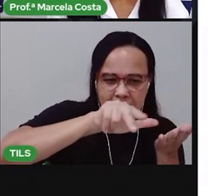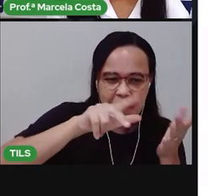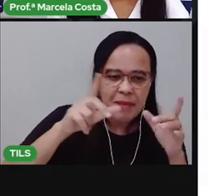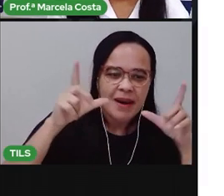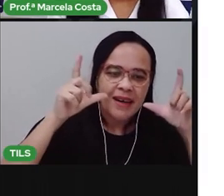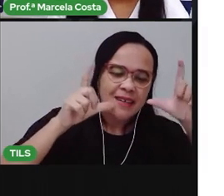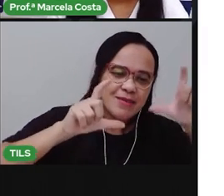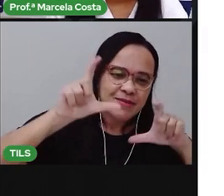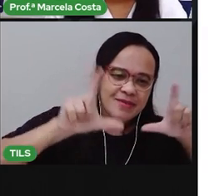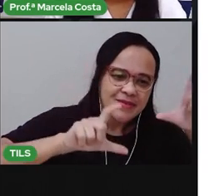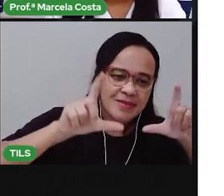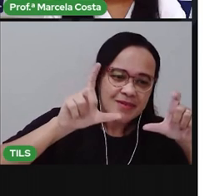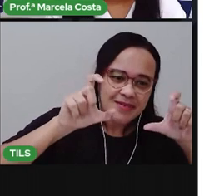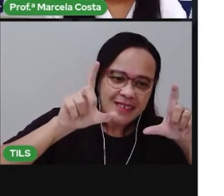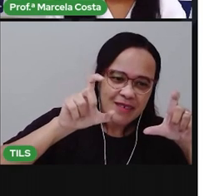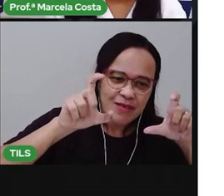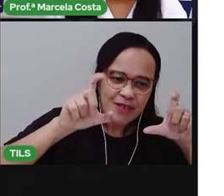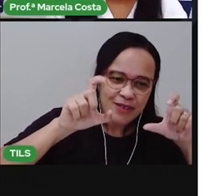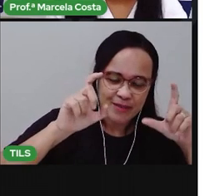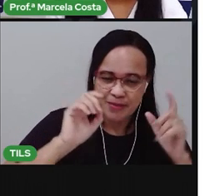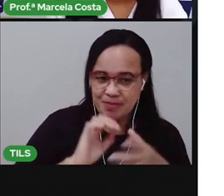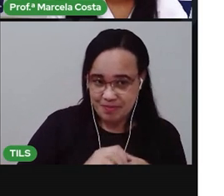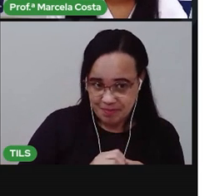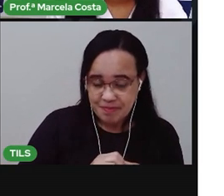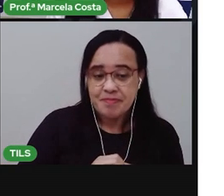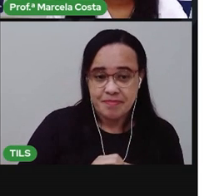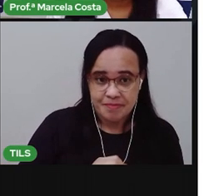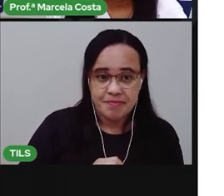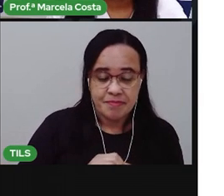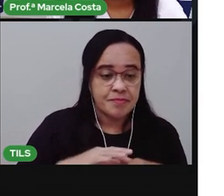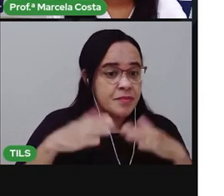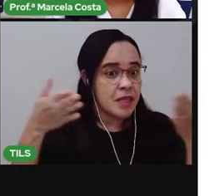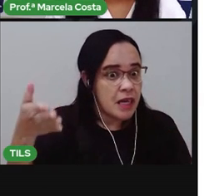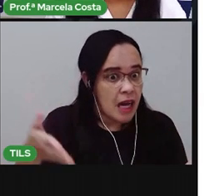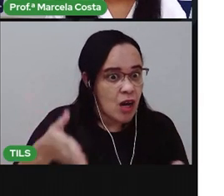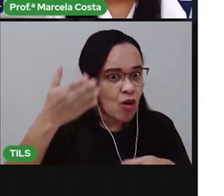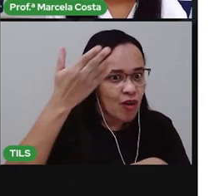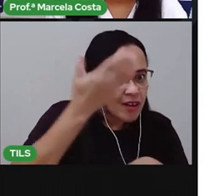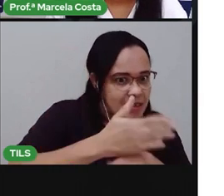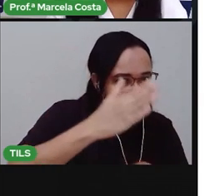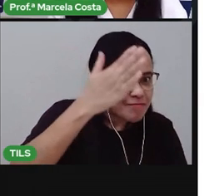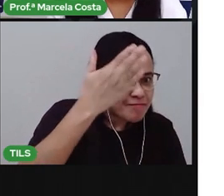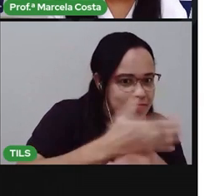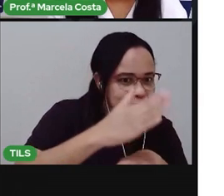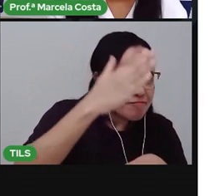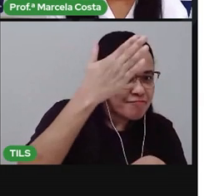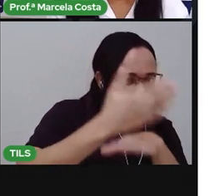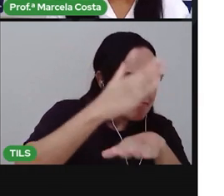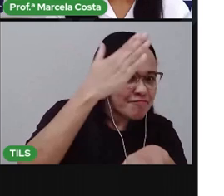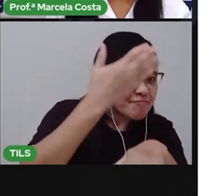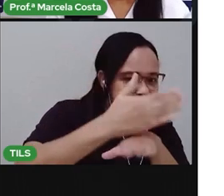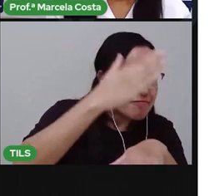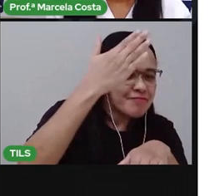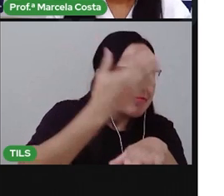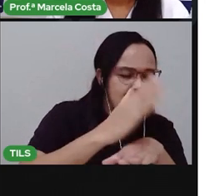Agora chegou a nossa vez de colocar esse conhecimento em prática. Chegou a hora de praticar.